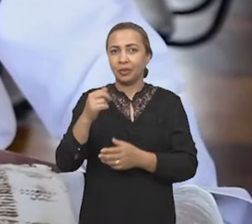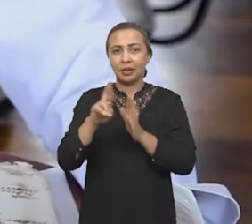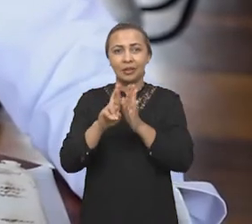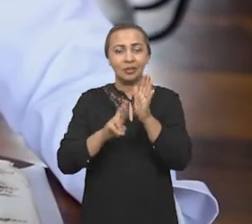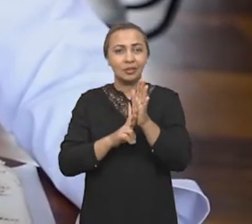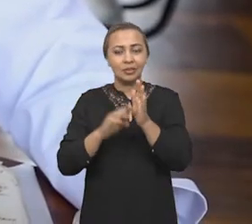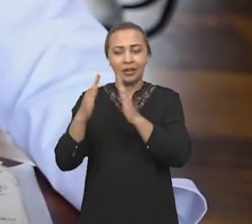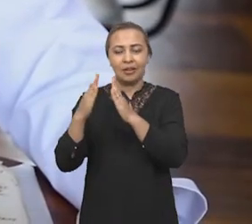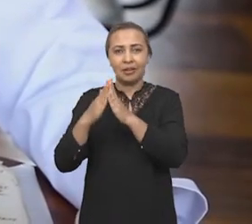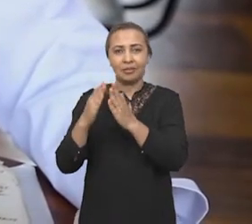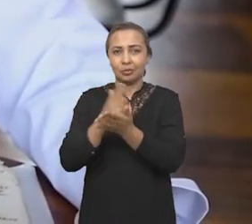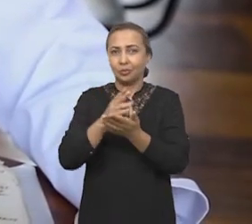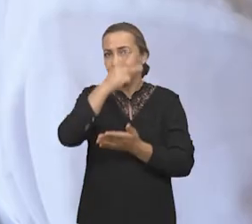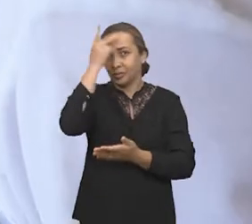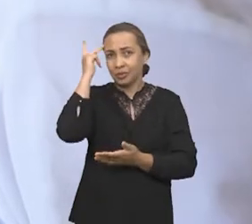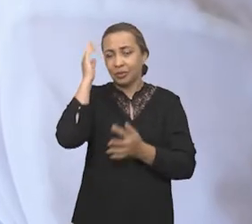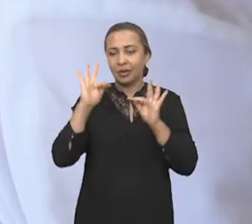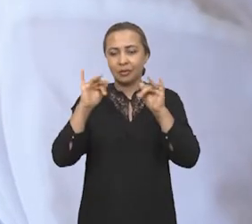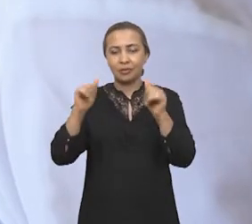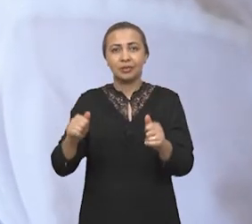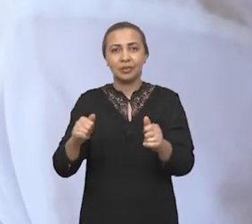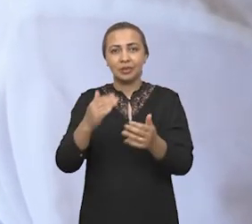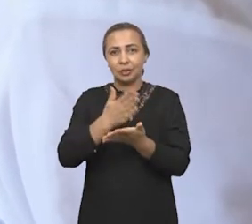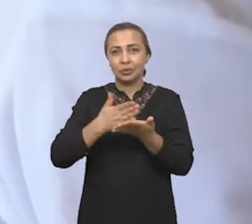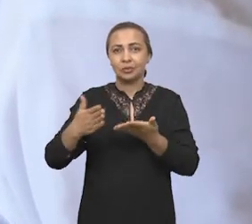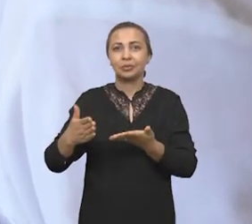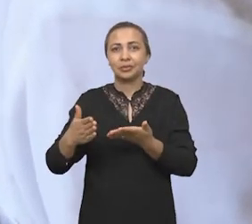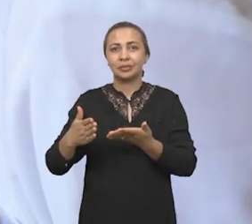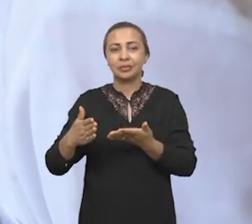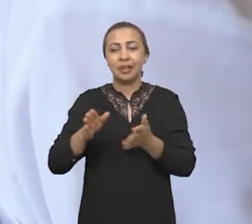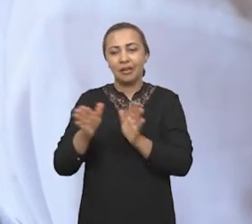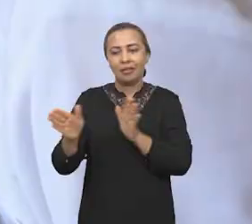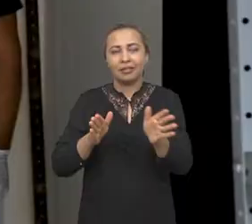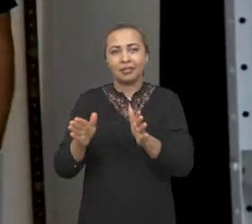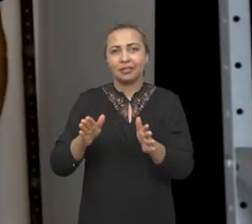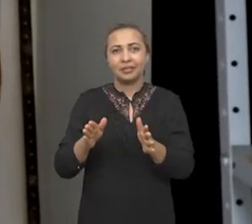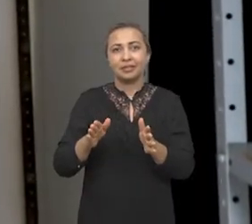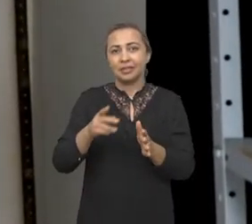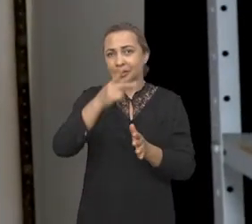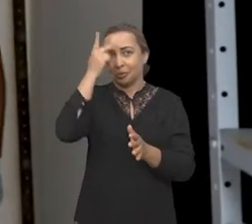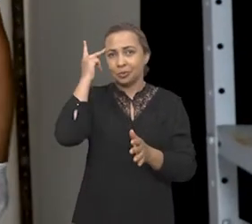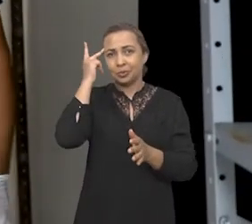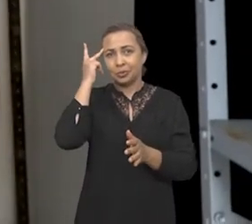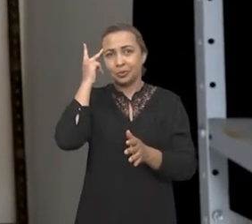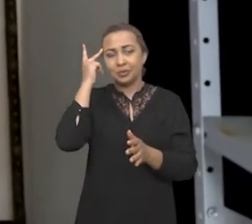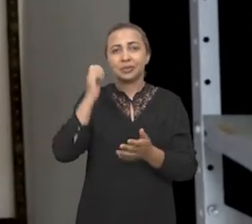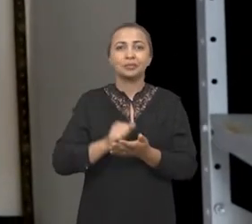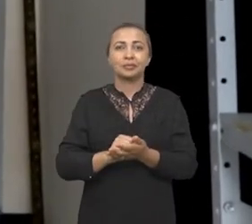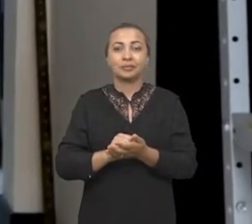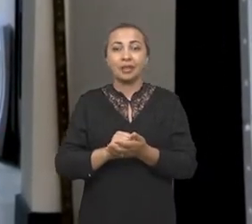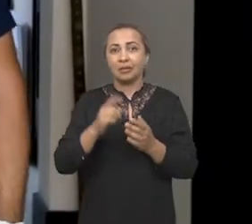propriedade de alguém com a finalidade de distribuir essa propriedade entre os herdeiros. Uma das propriedades